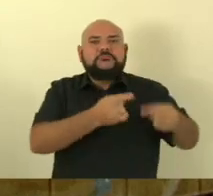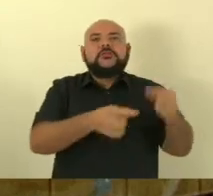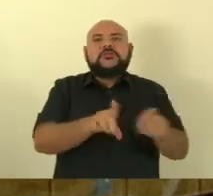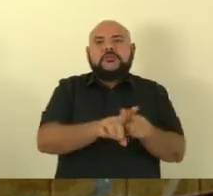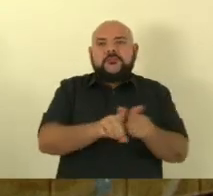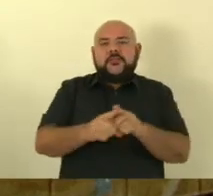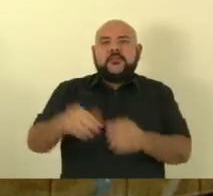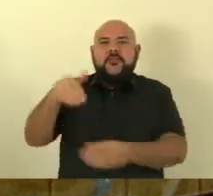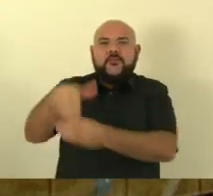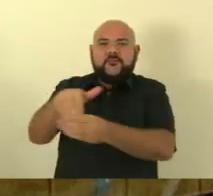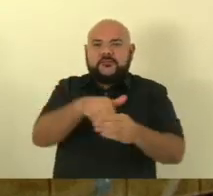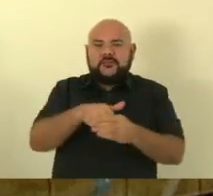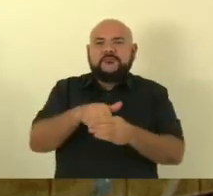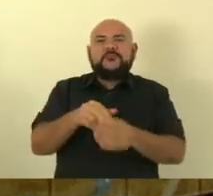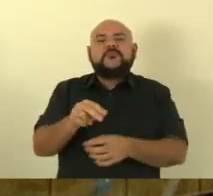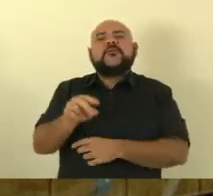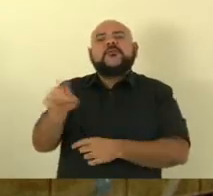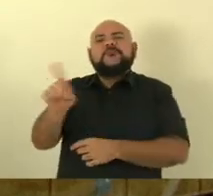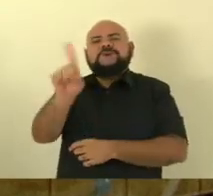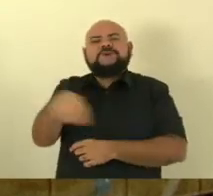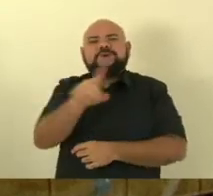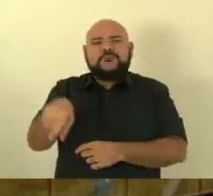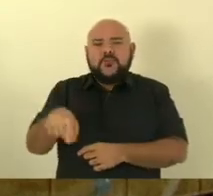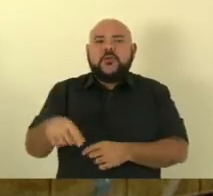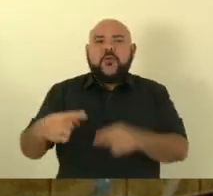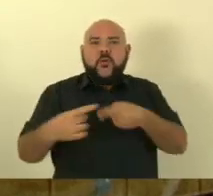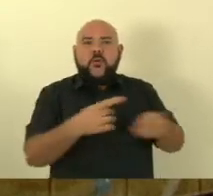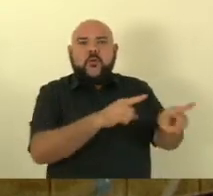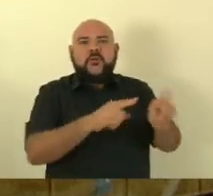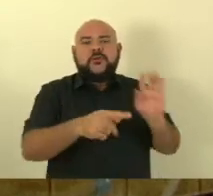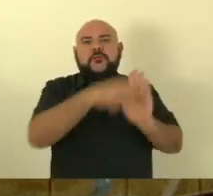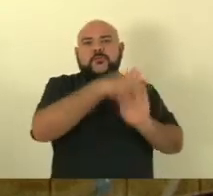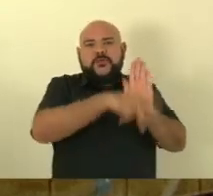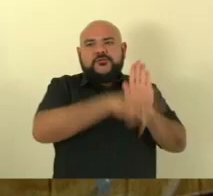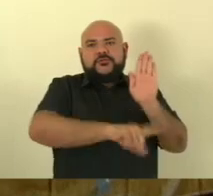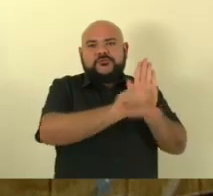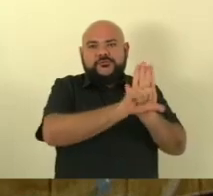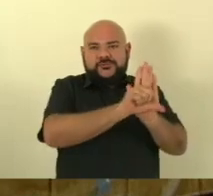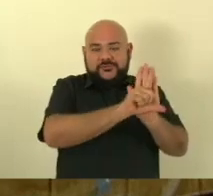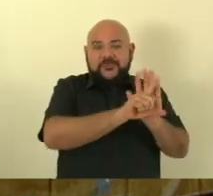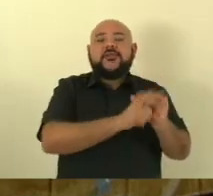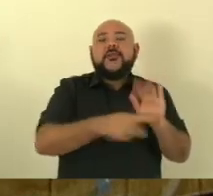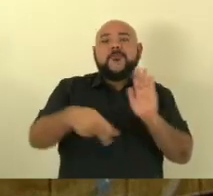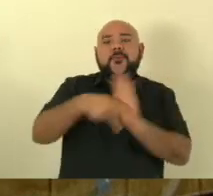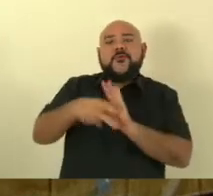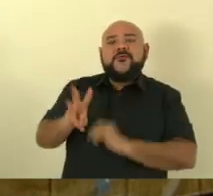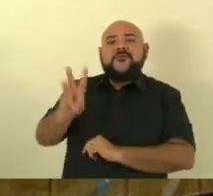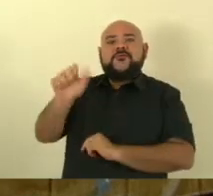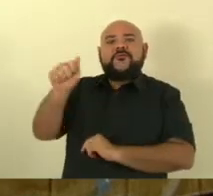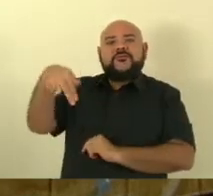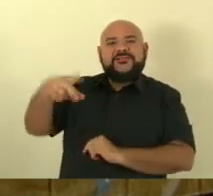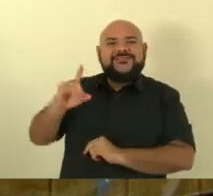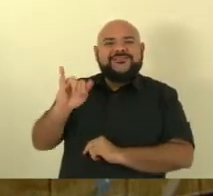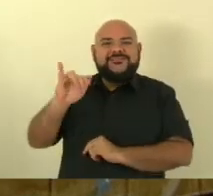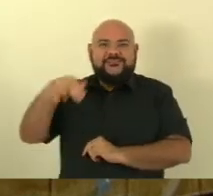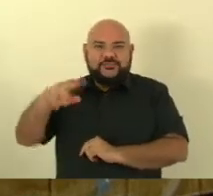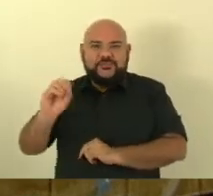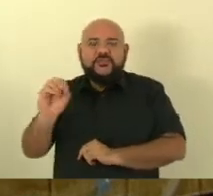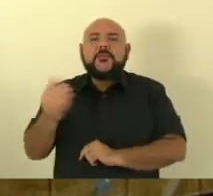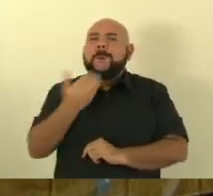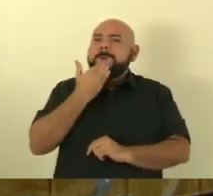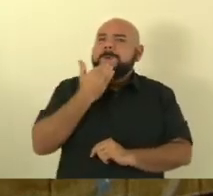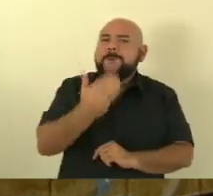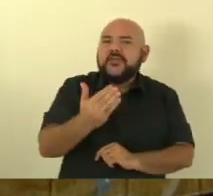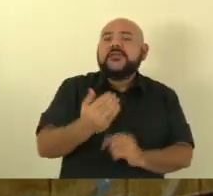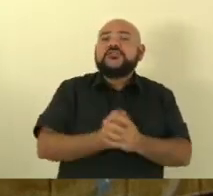votadas. O veto é referente ao Projeto de Lei 20 de 2023, de autoria do deputado Vandinho Leite, que isenta do pagamento